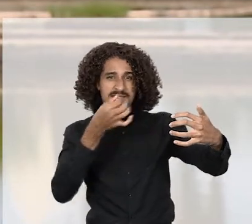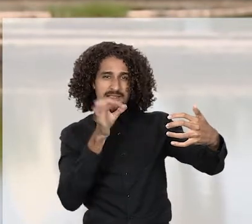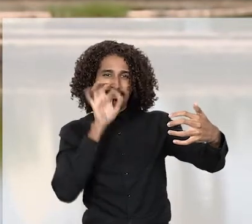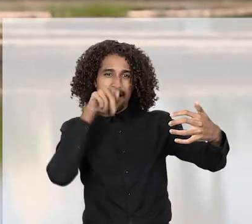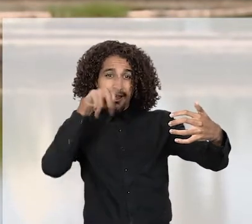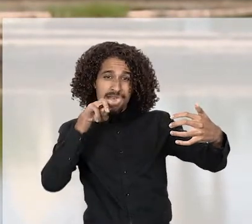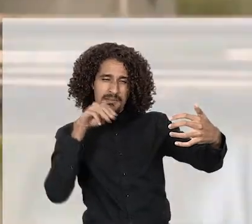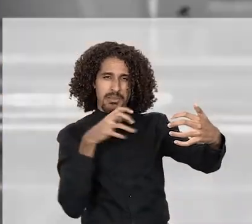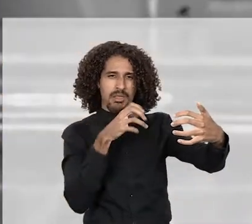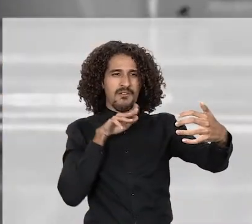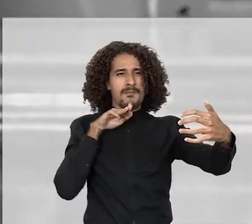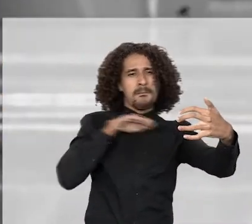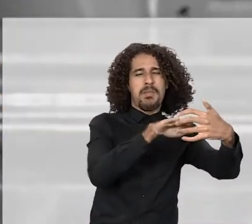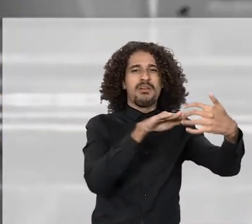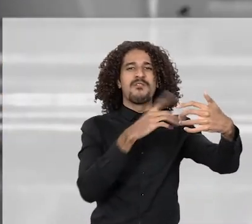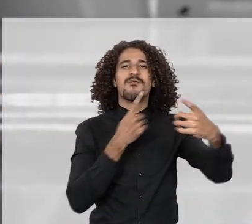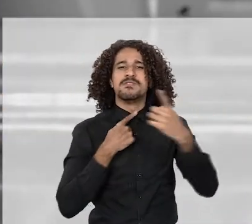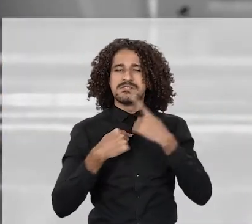160 km por hora.